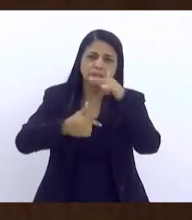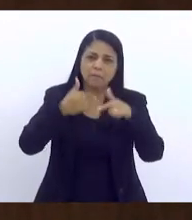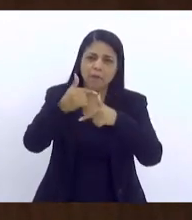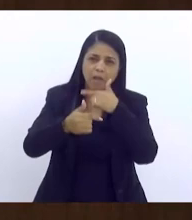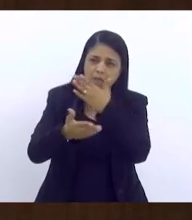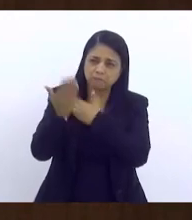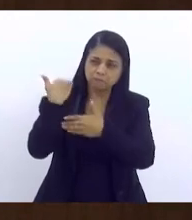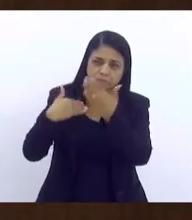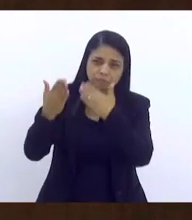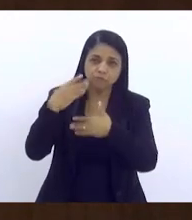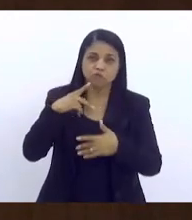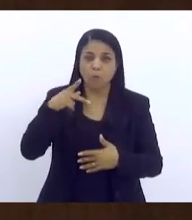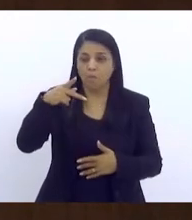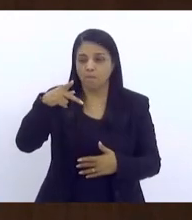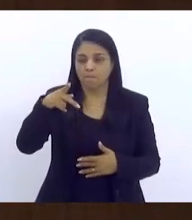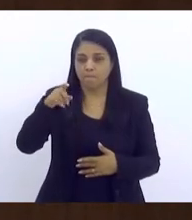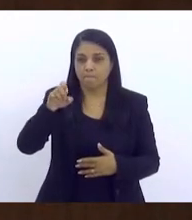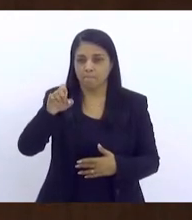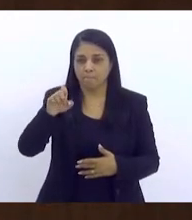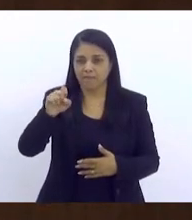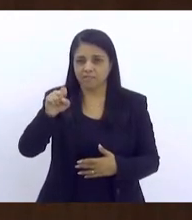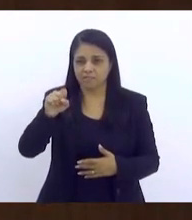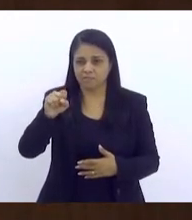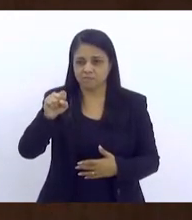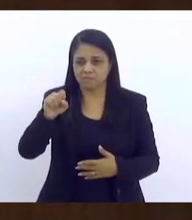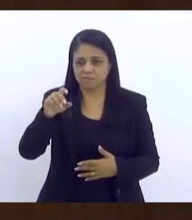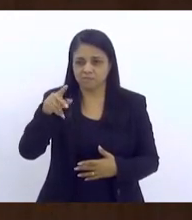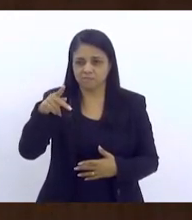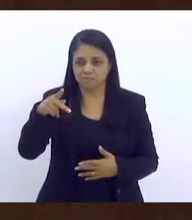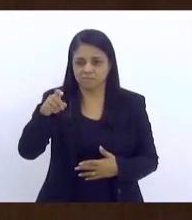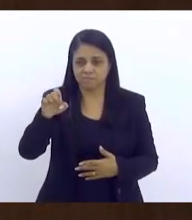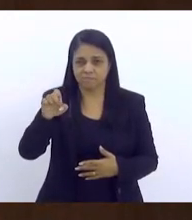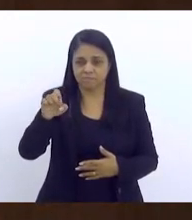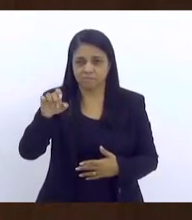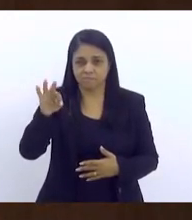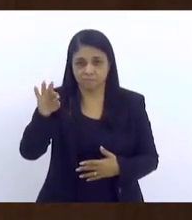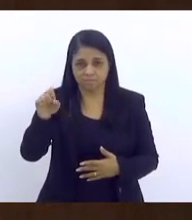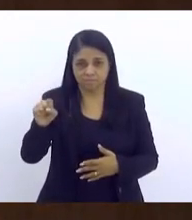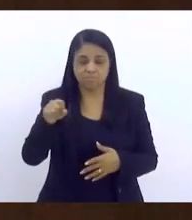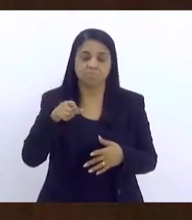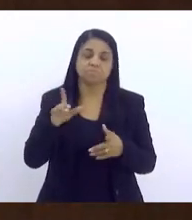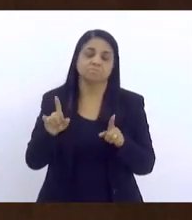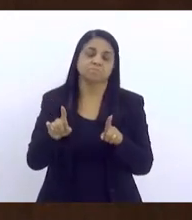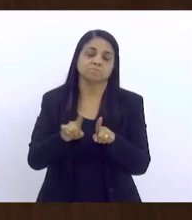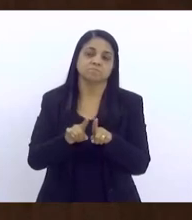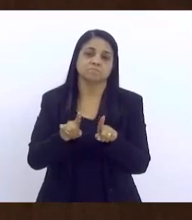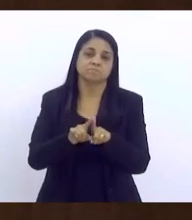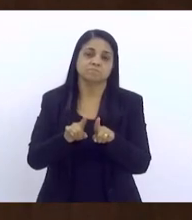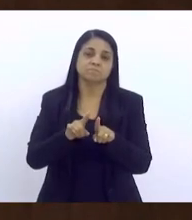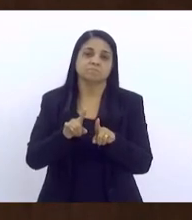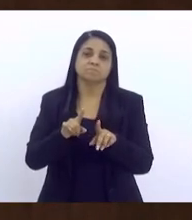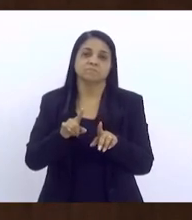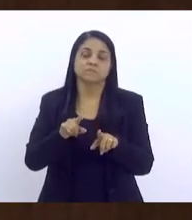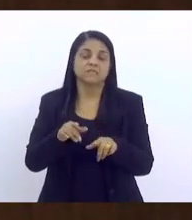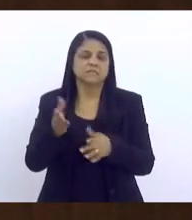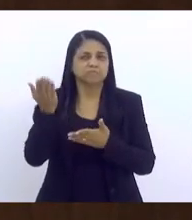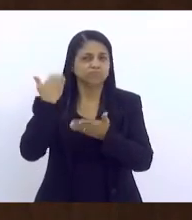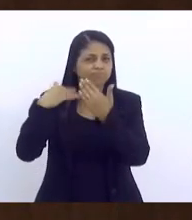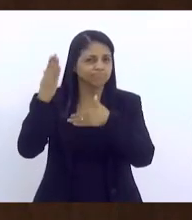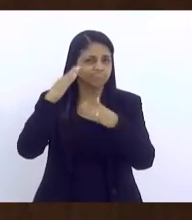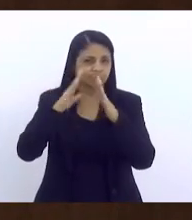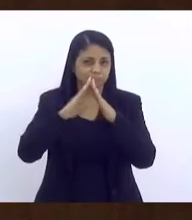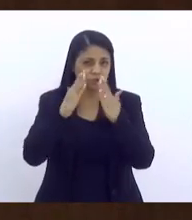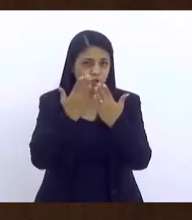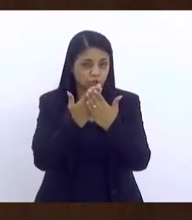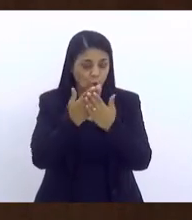existiam os PETs, que é Programa de Reindicação de Trabalho Infantil. Nas escolas, principalmente naquelas escolas que